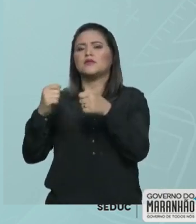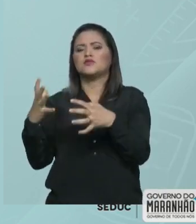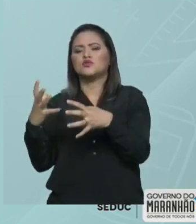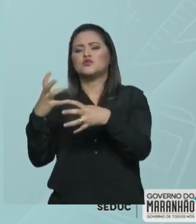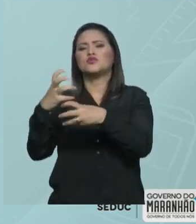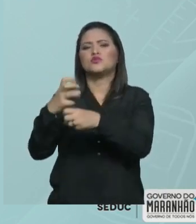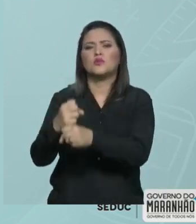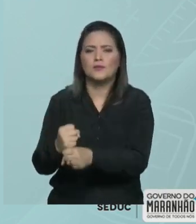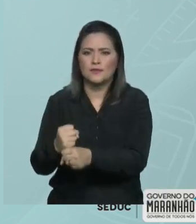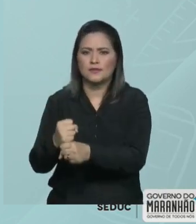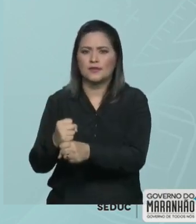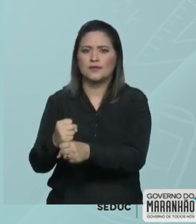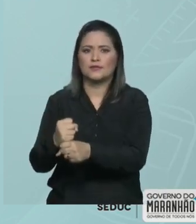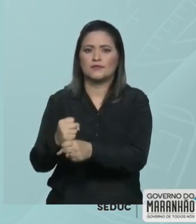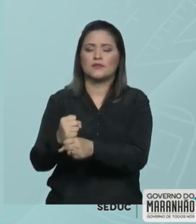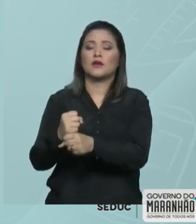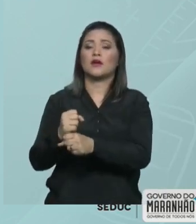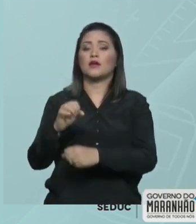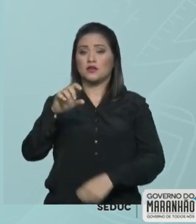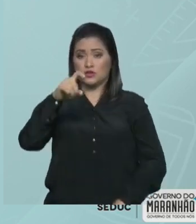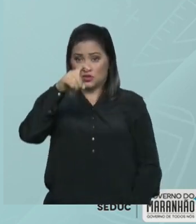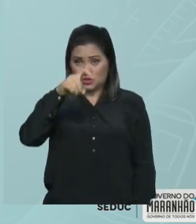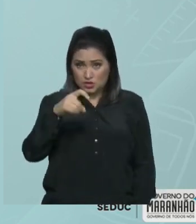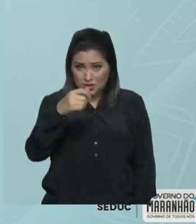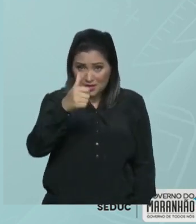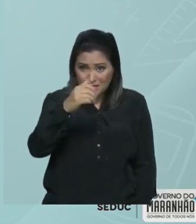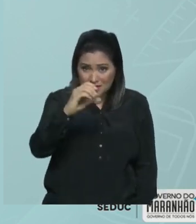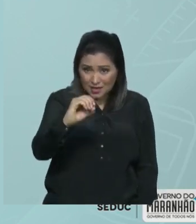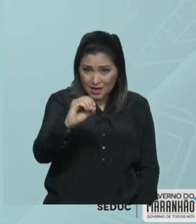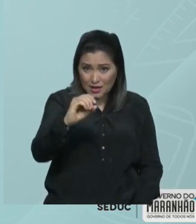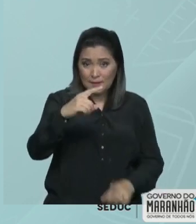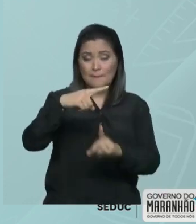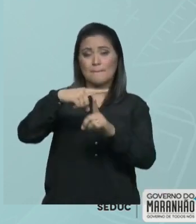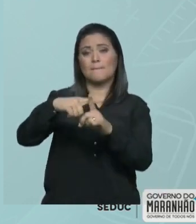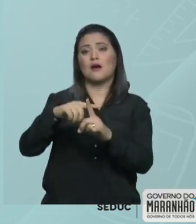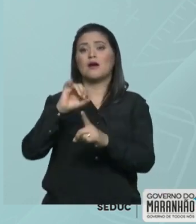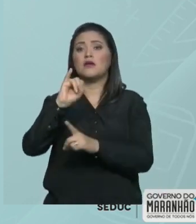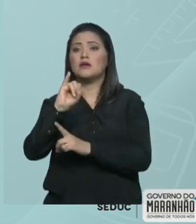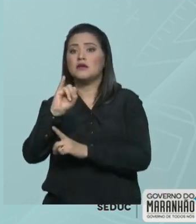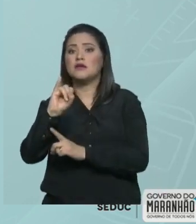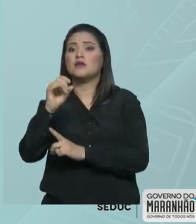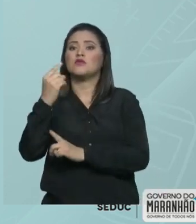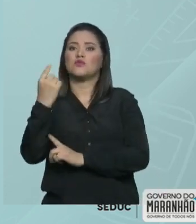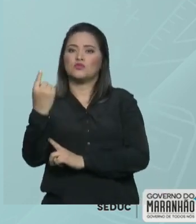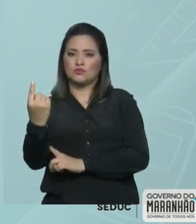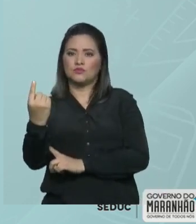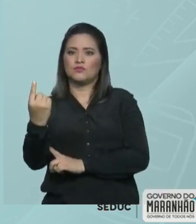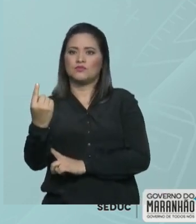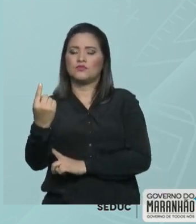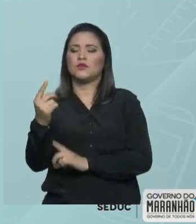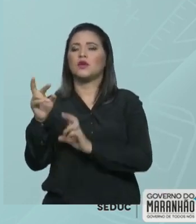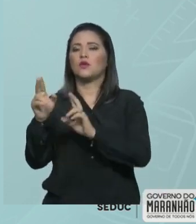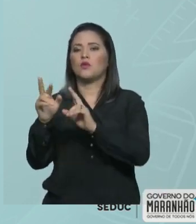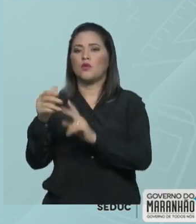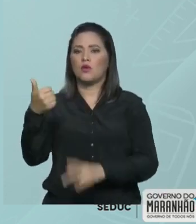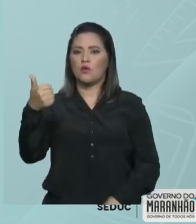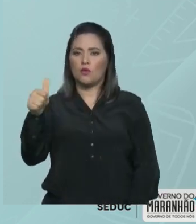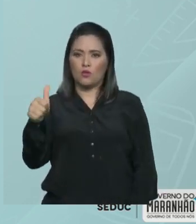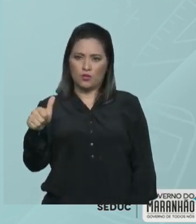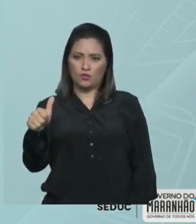algarismos. E aí vai ficar o X vale 10, mais o I que vale 1. E isso vai me dar 11.